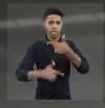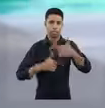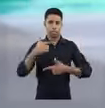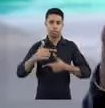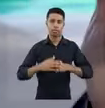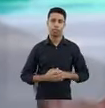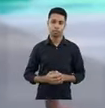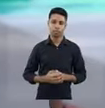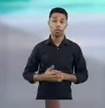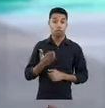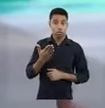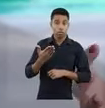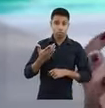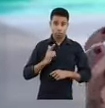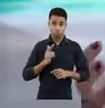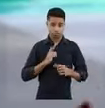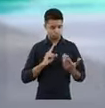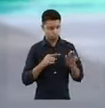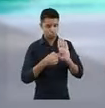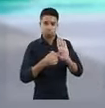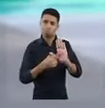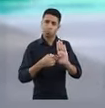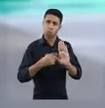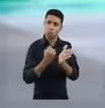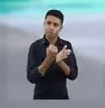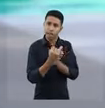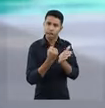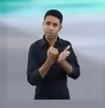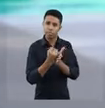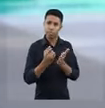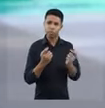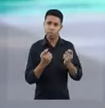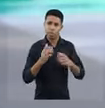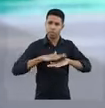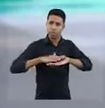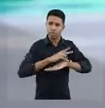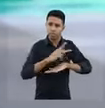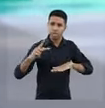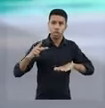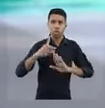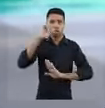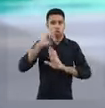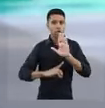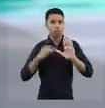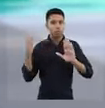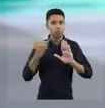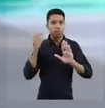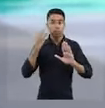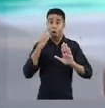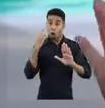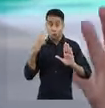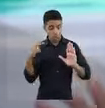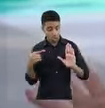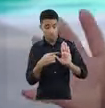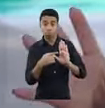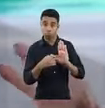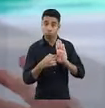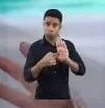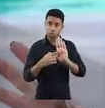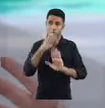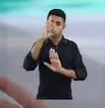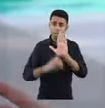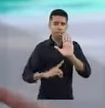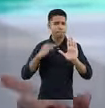trabalhador Esse poder que o empregador tem No contrato de trabalho, ele está sempre limitado A observância dos direitos